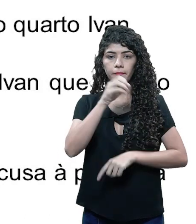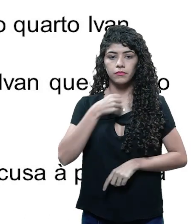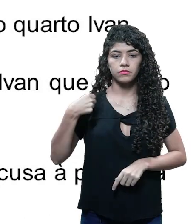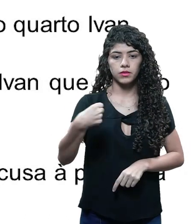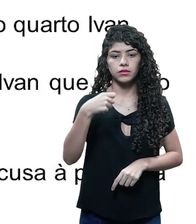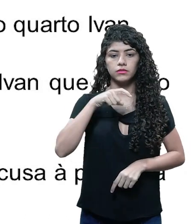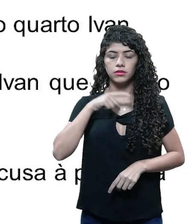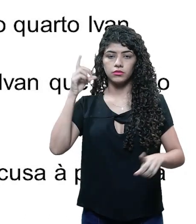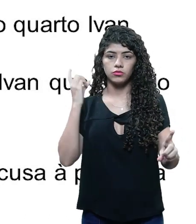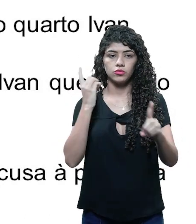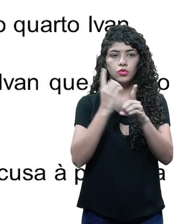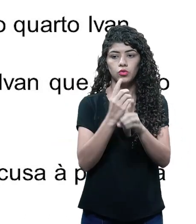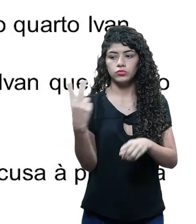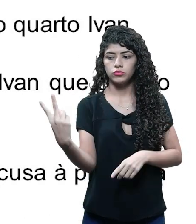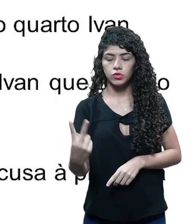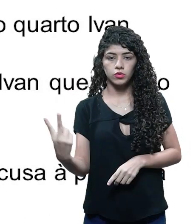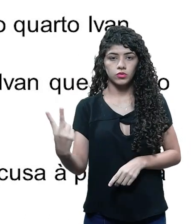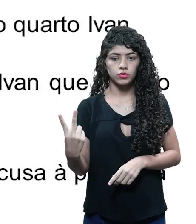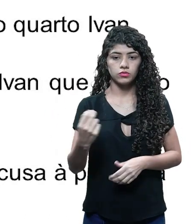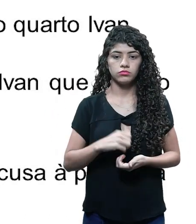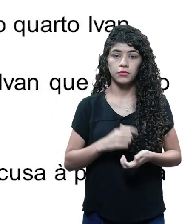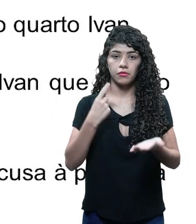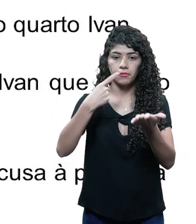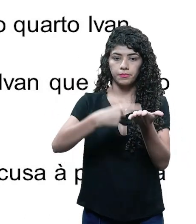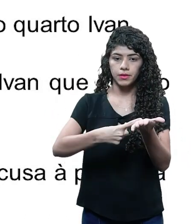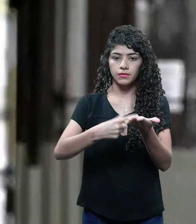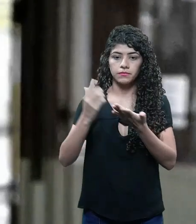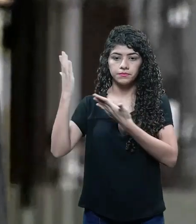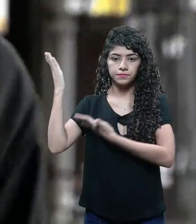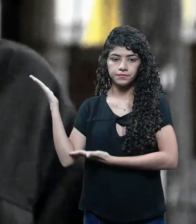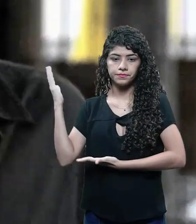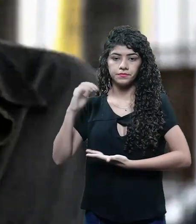Ivan e Gilberto encontram Anísio para o acerto do plano.